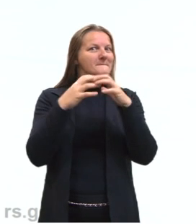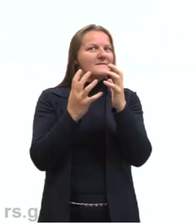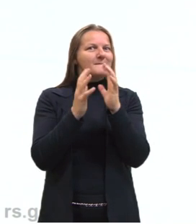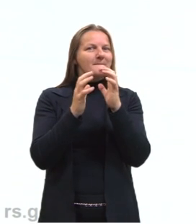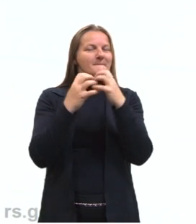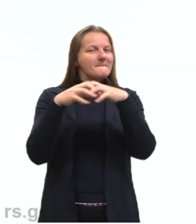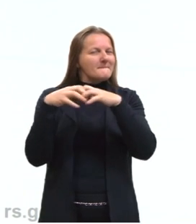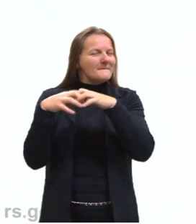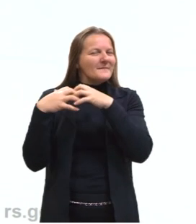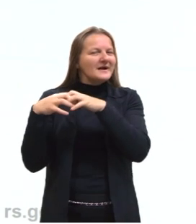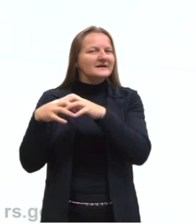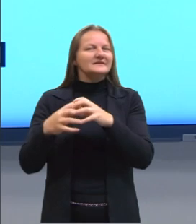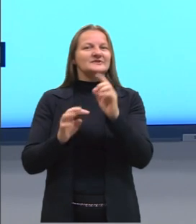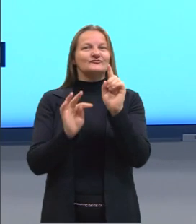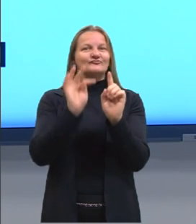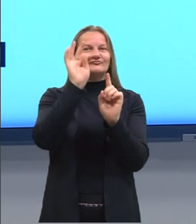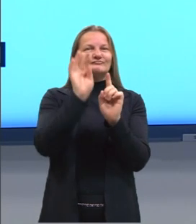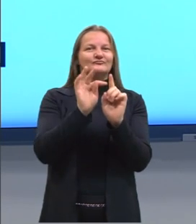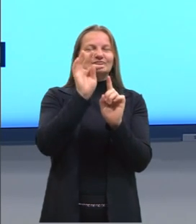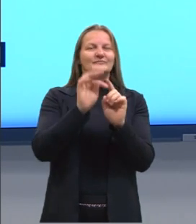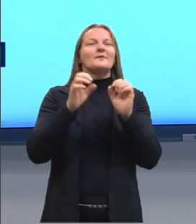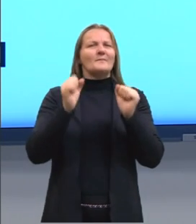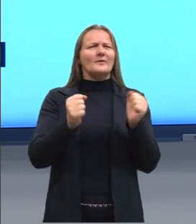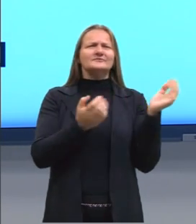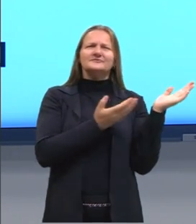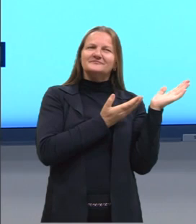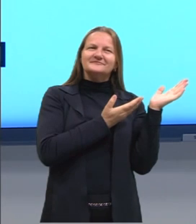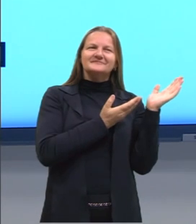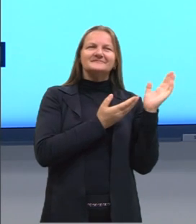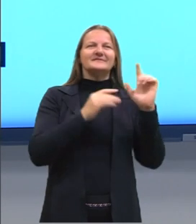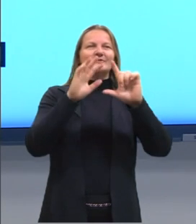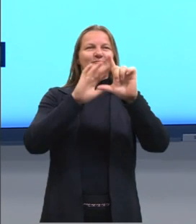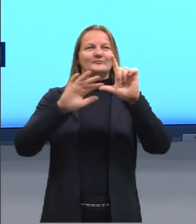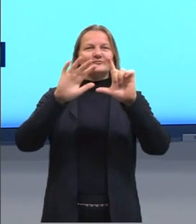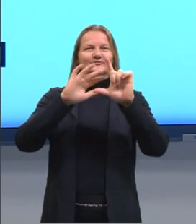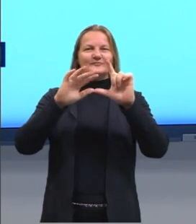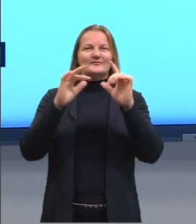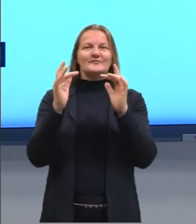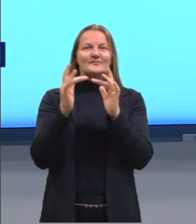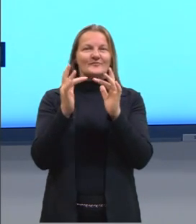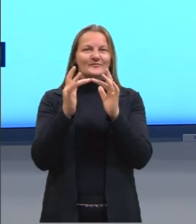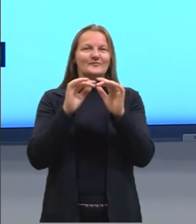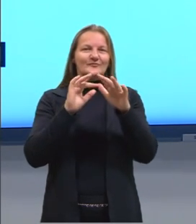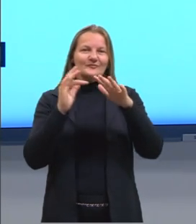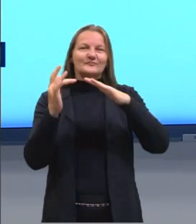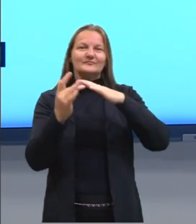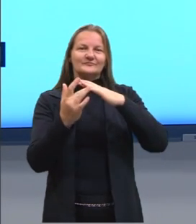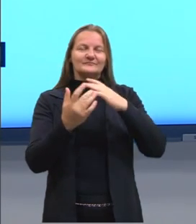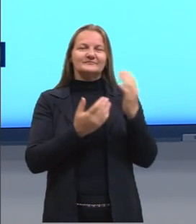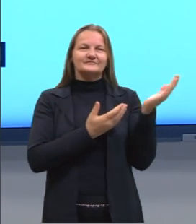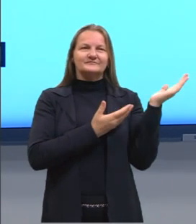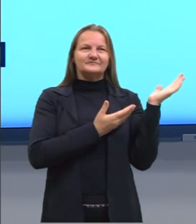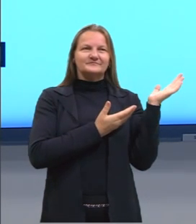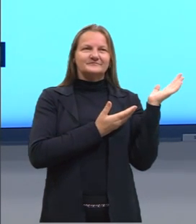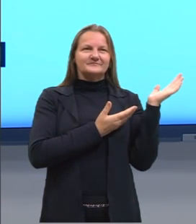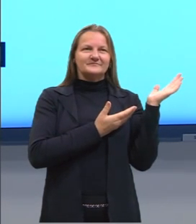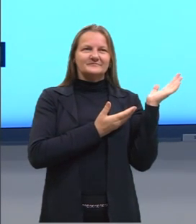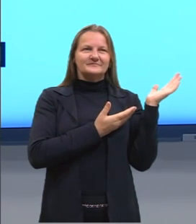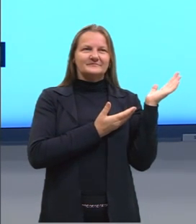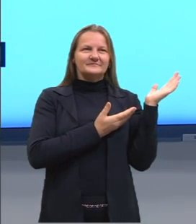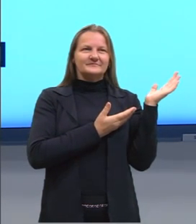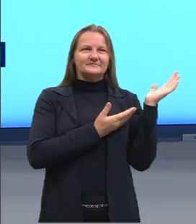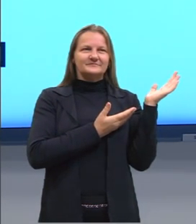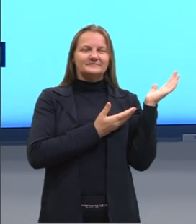Lembrando, vocês podem entrar em contato comigo pelas minhas redes sociais e também aqui nesse QR Code, vocês conseguem acessar